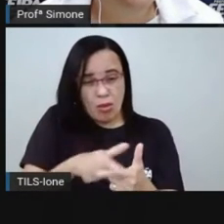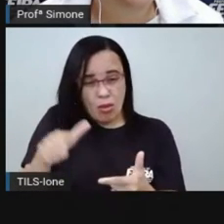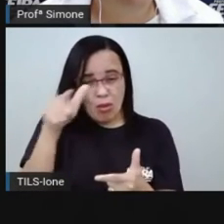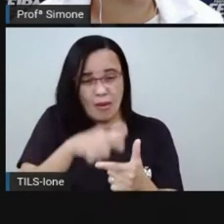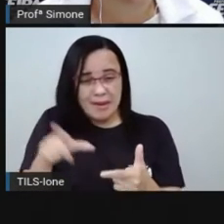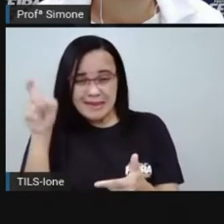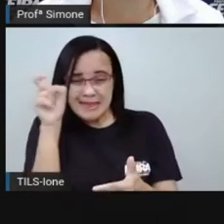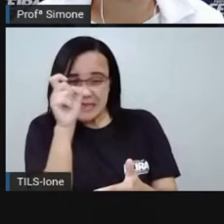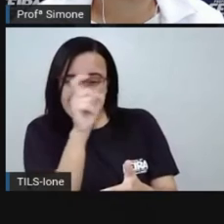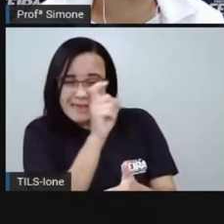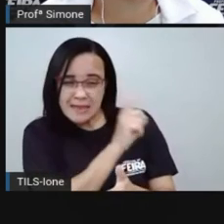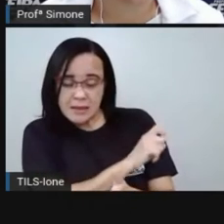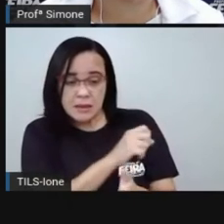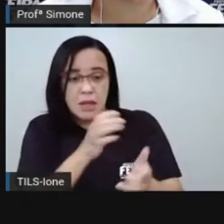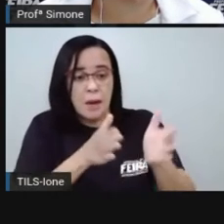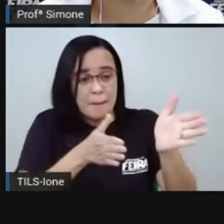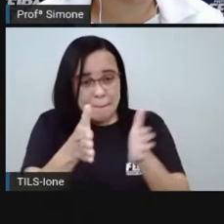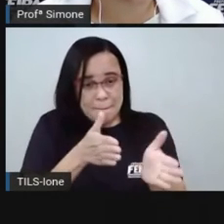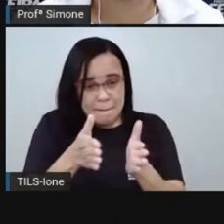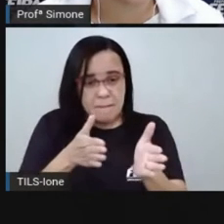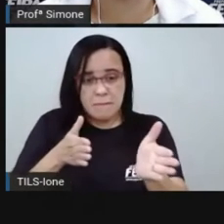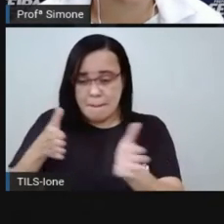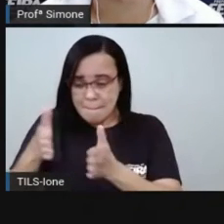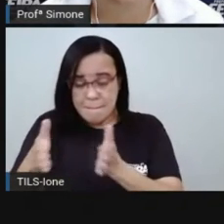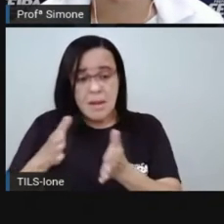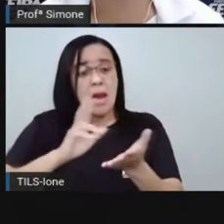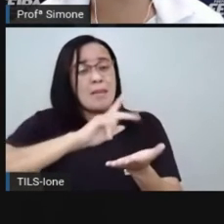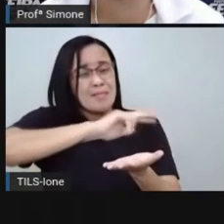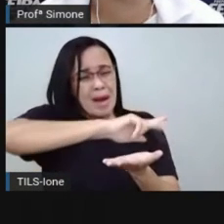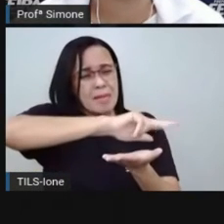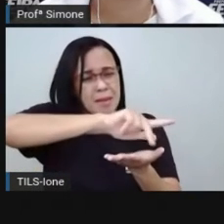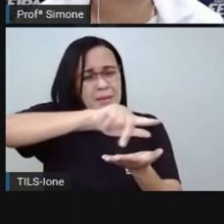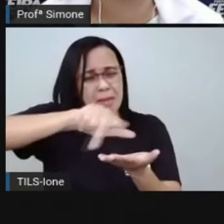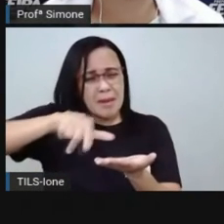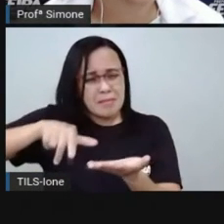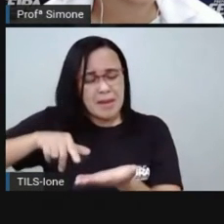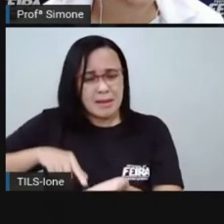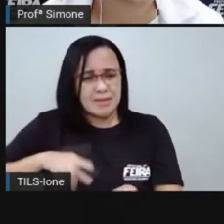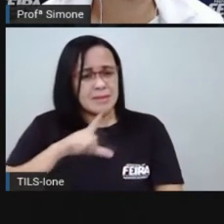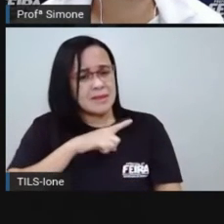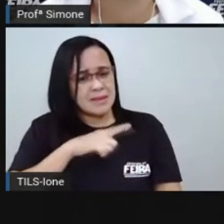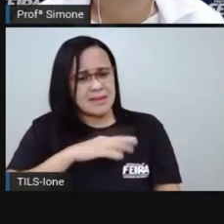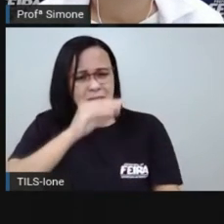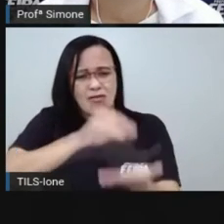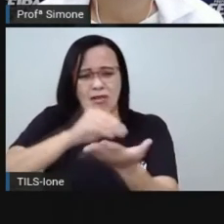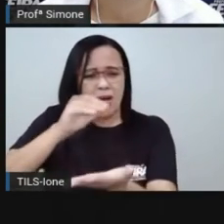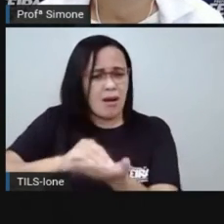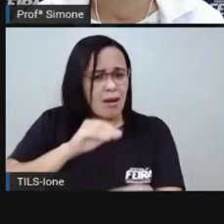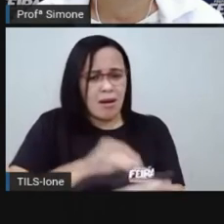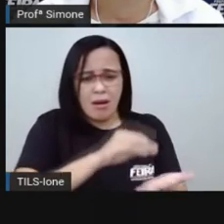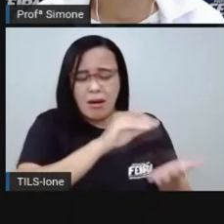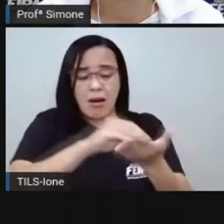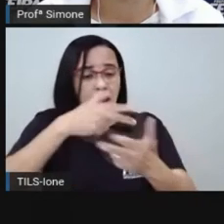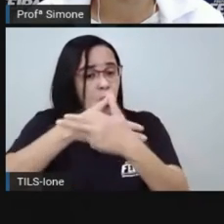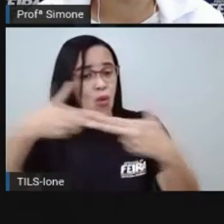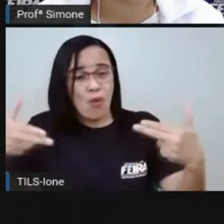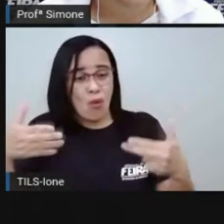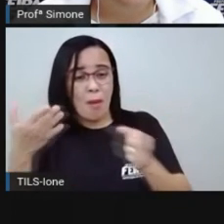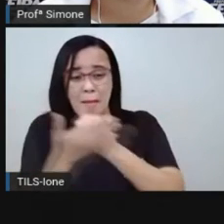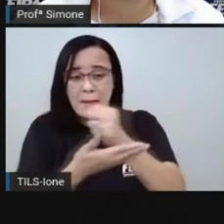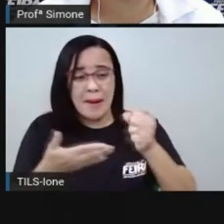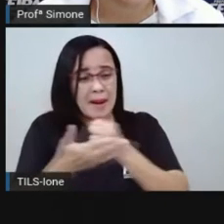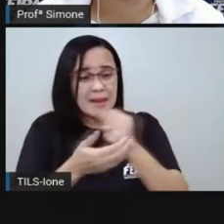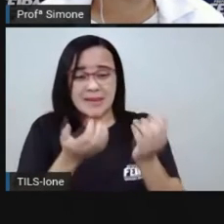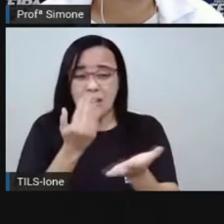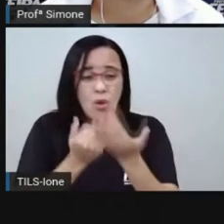100%, falta de produtos no supermercado, epidemias, e